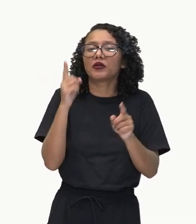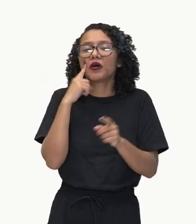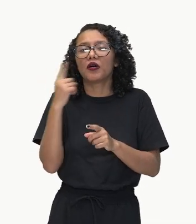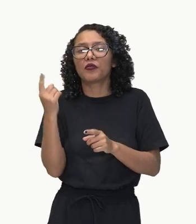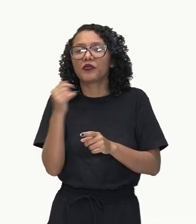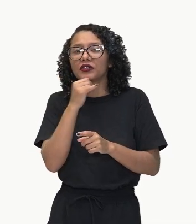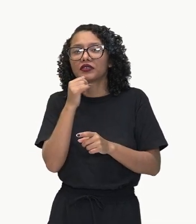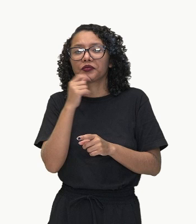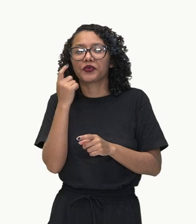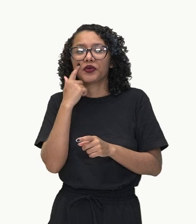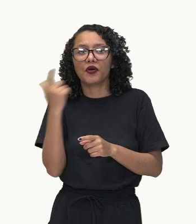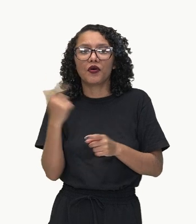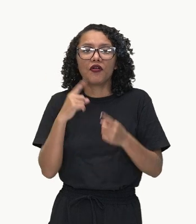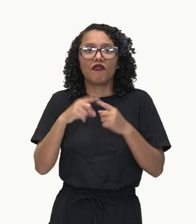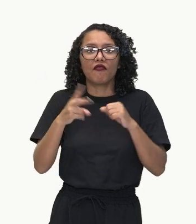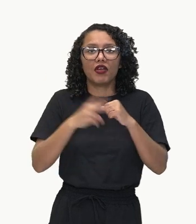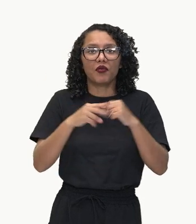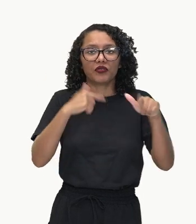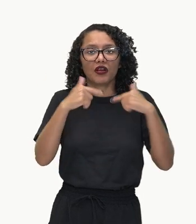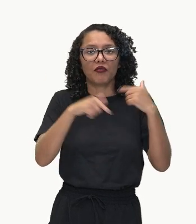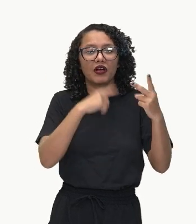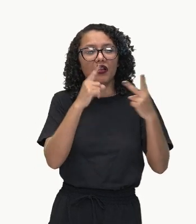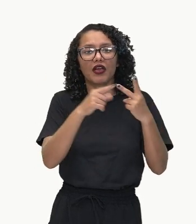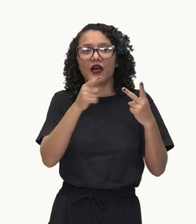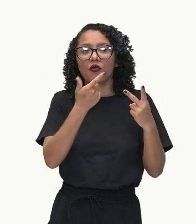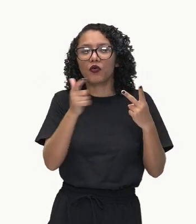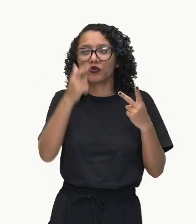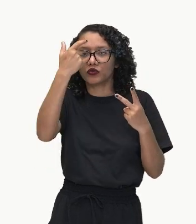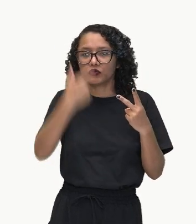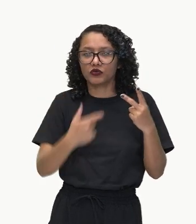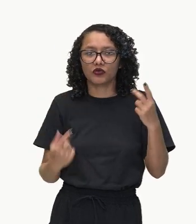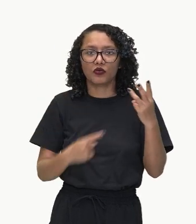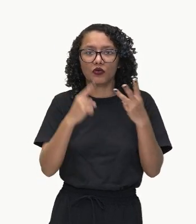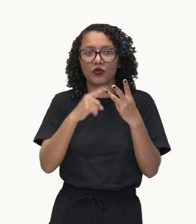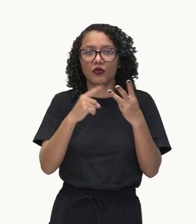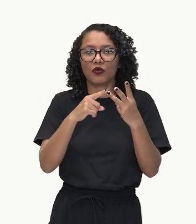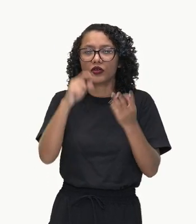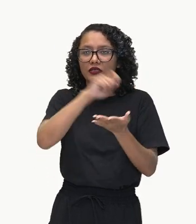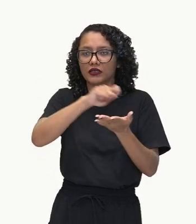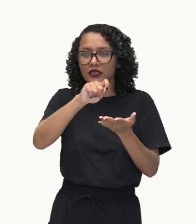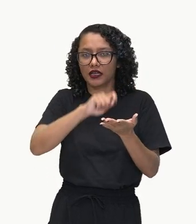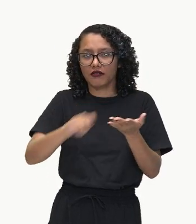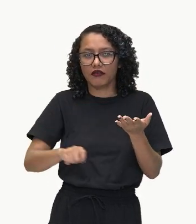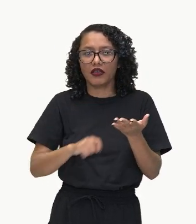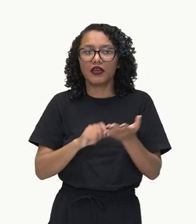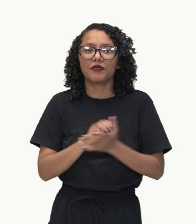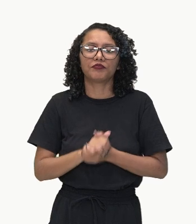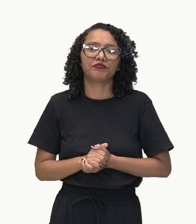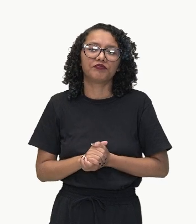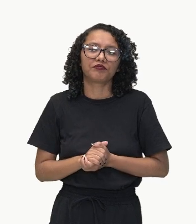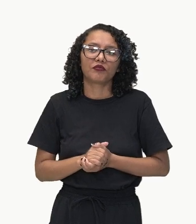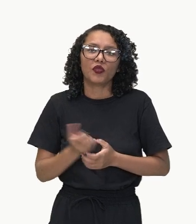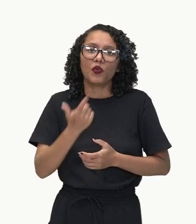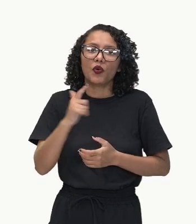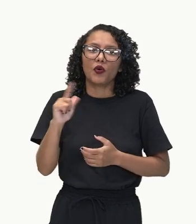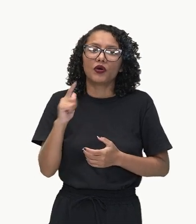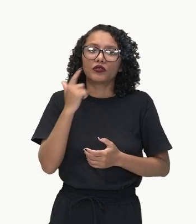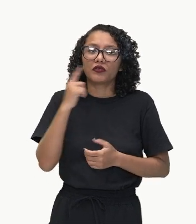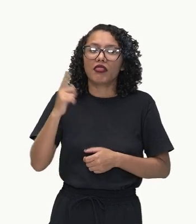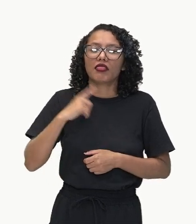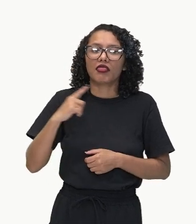perfeccionista. Eu escrevo minhas músicas. Eu tenho